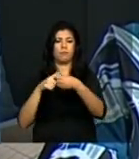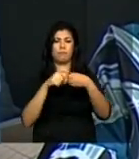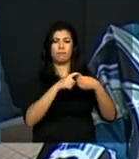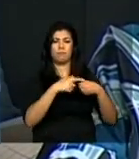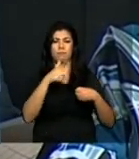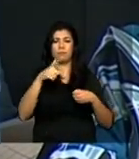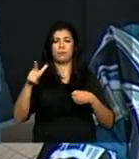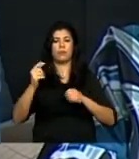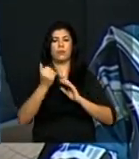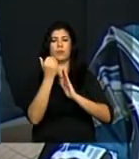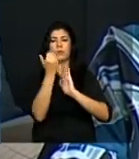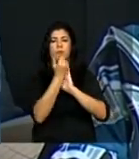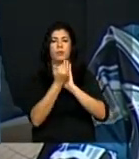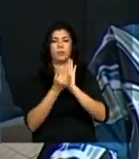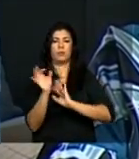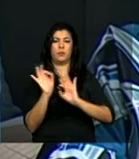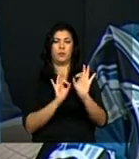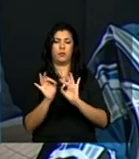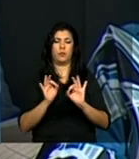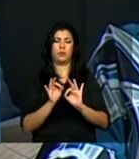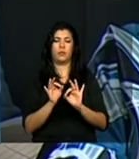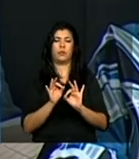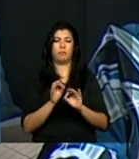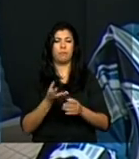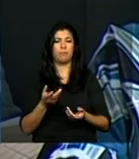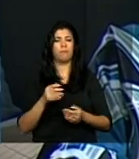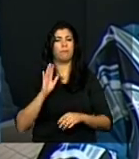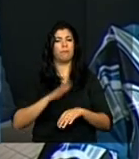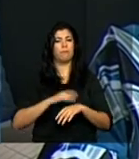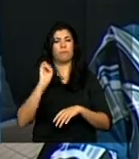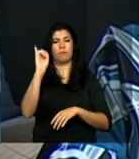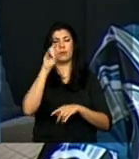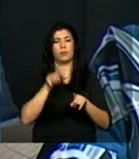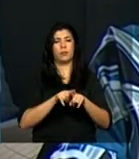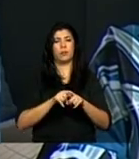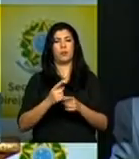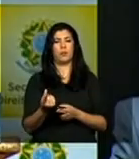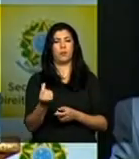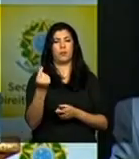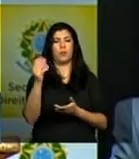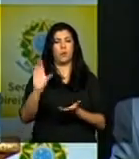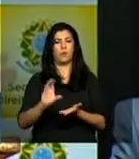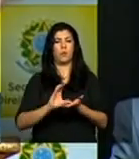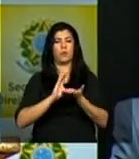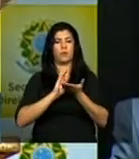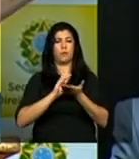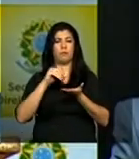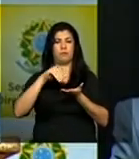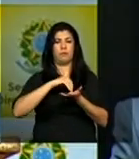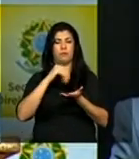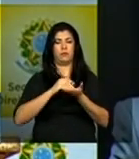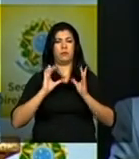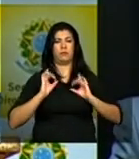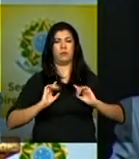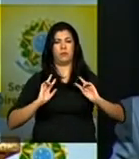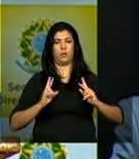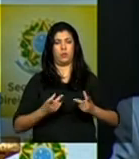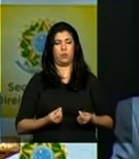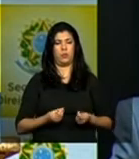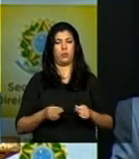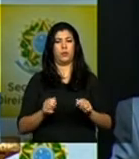projetos mas neste caso inclusive a questão do financiamento para que a Secretaria de Direitos Humanos juntamente com